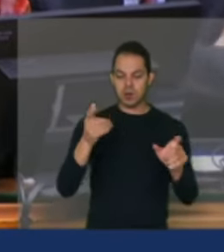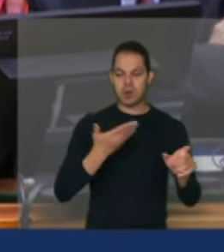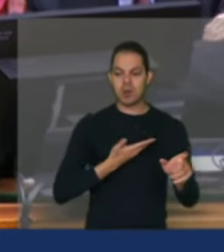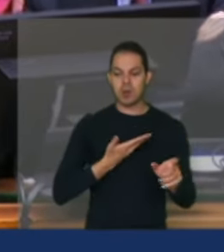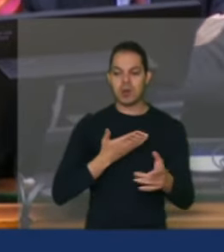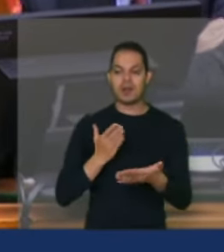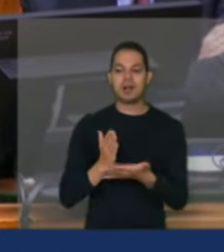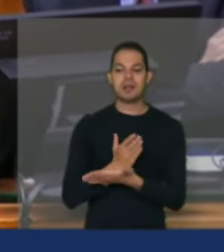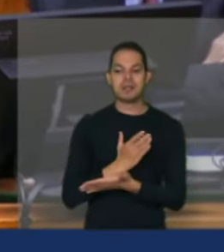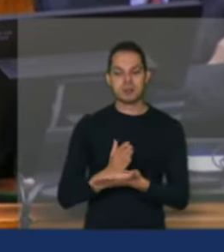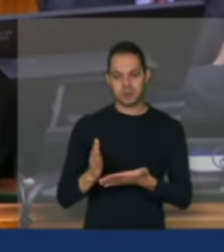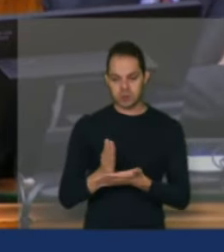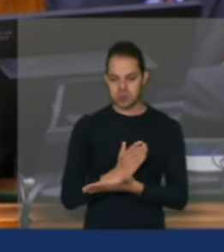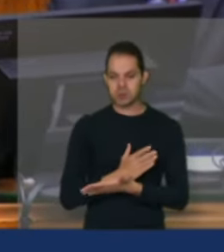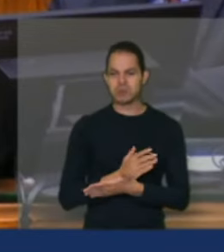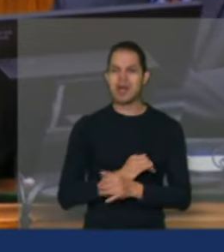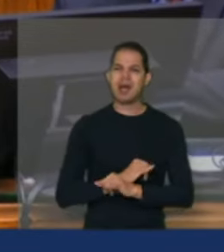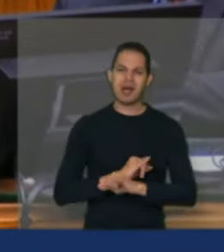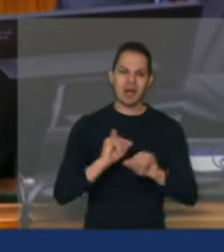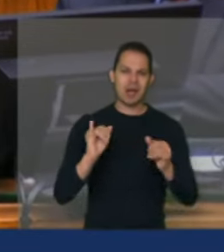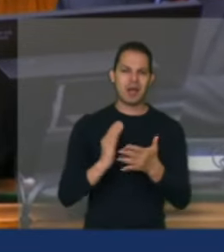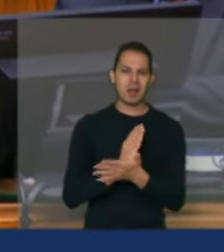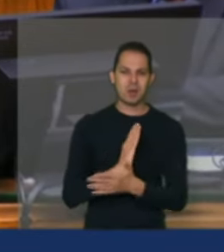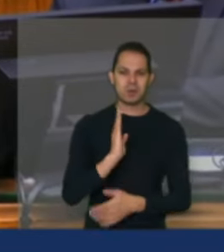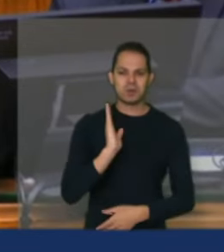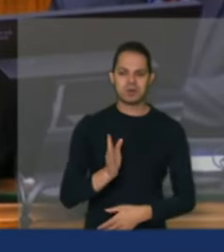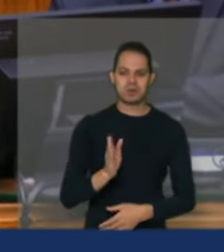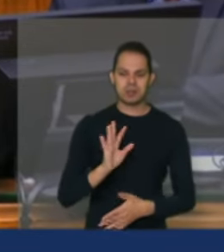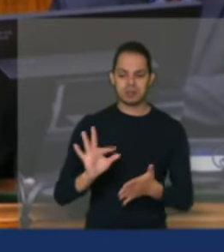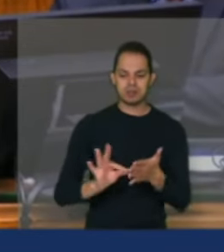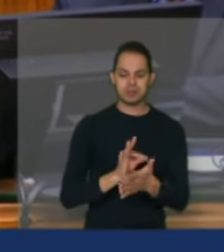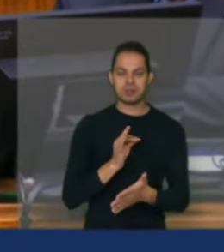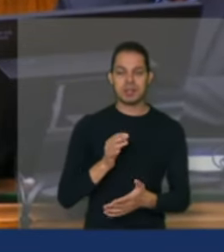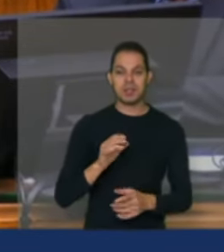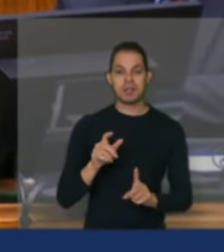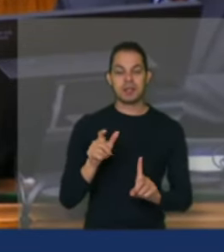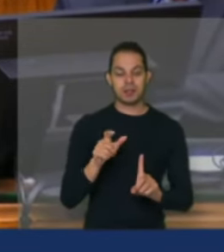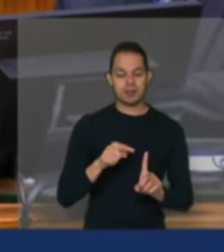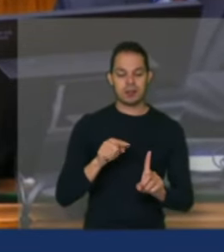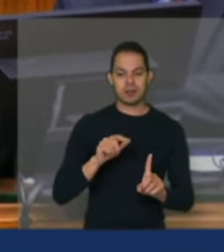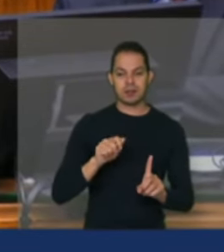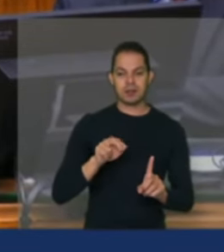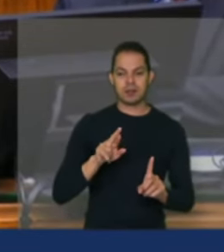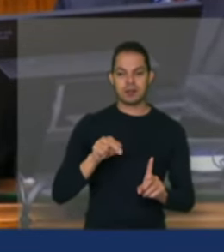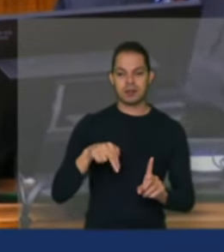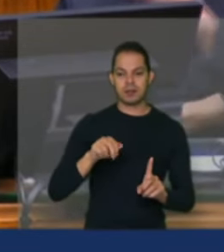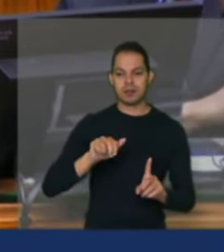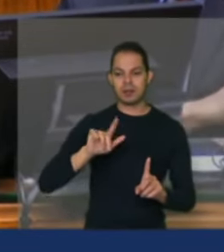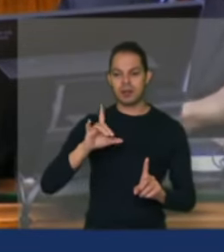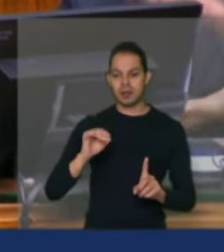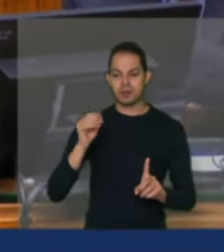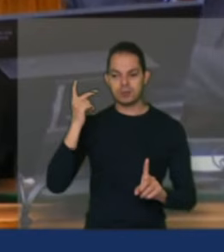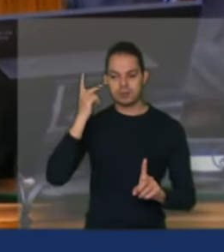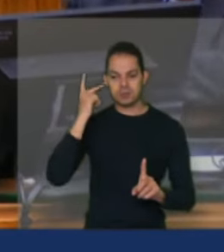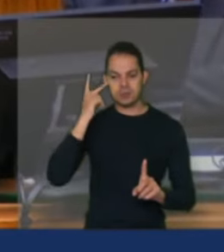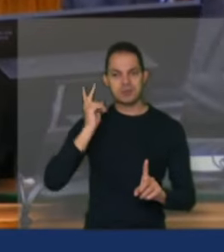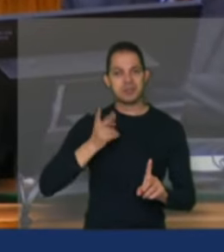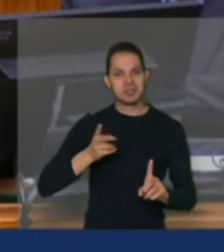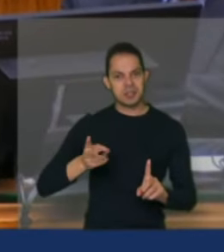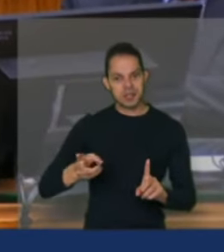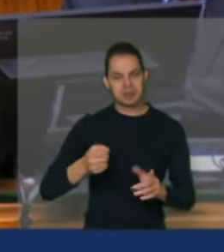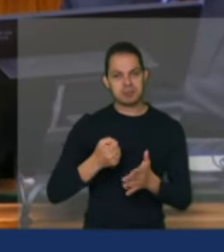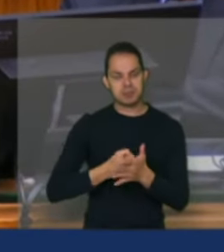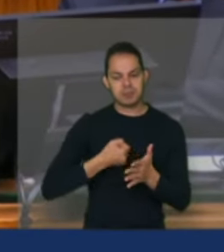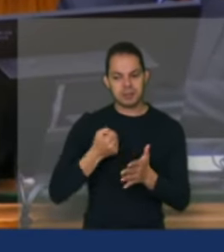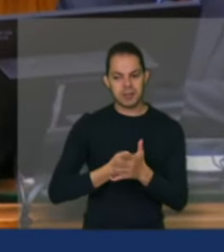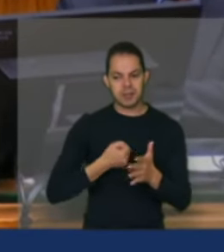registrados já estão inscritos para falar o Arnaldo Jardim de São Paulo que sempre está aí nessa luta também